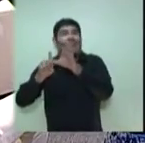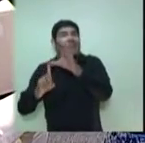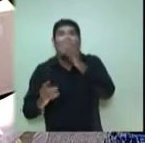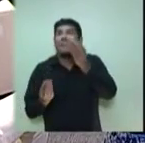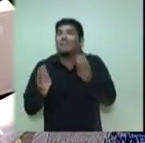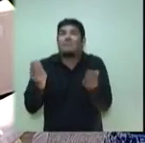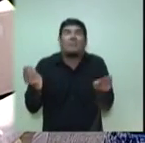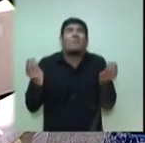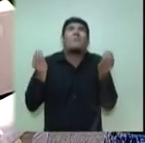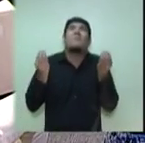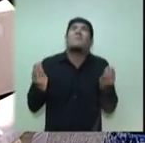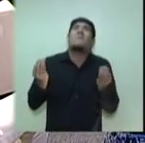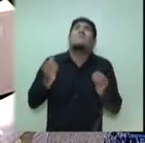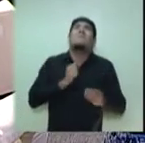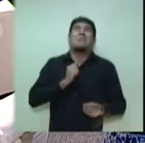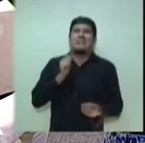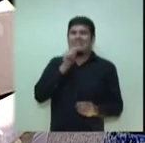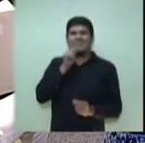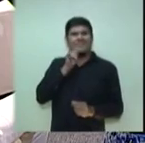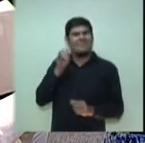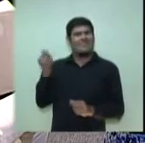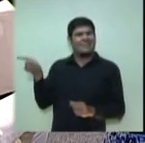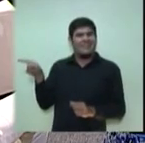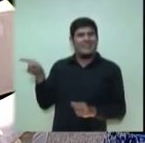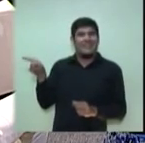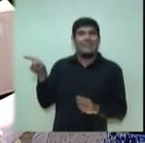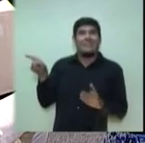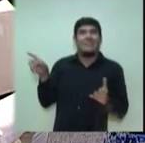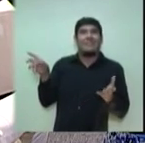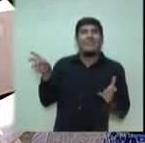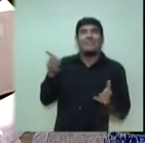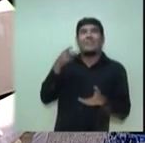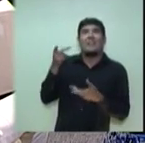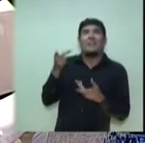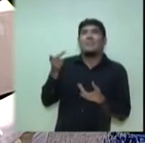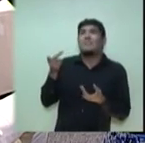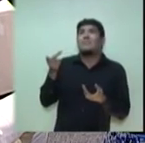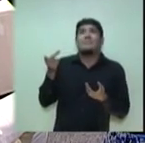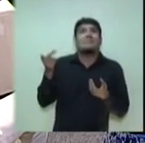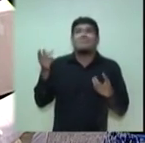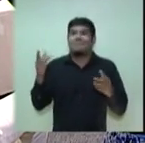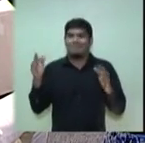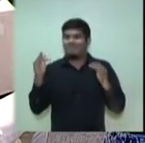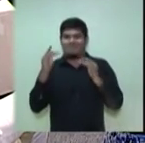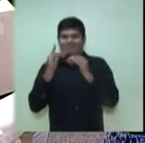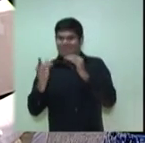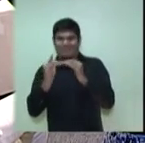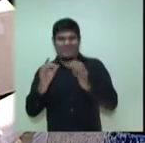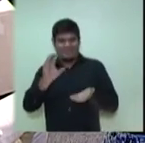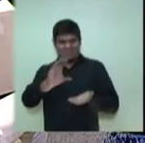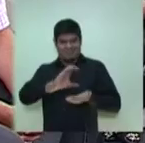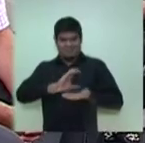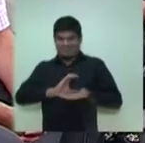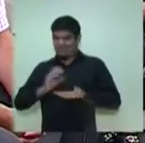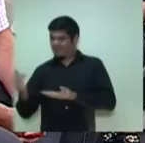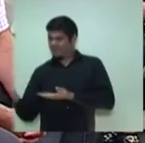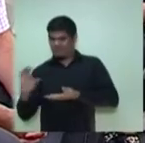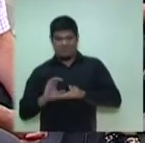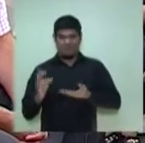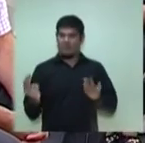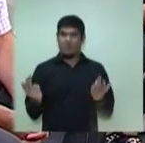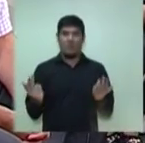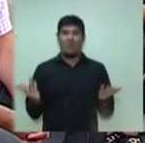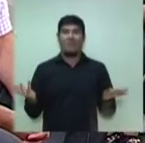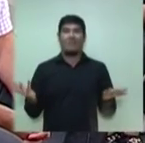seja, tem que governar fazendo a Prefeitura caber no seu orçamento. Sonhar é bom. A gente, quando não sonha, morre.